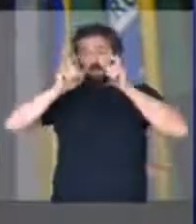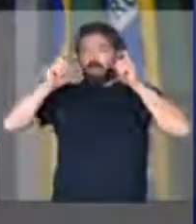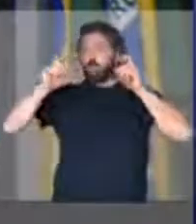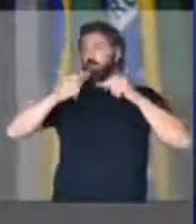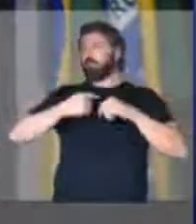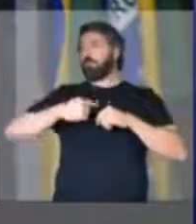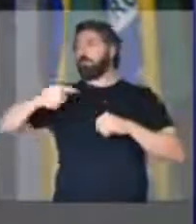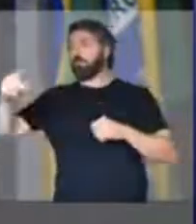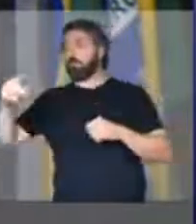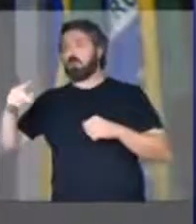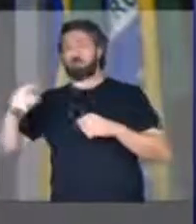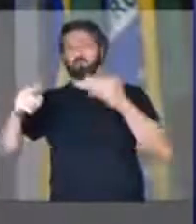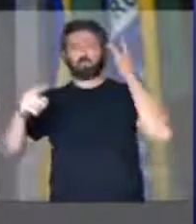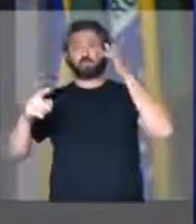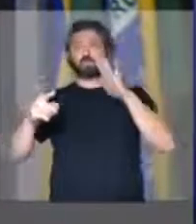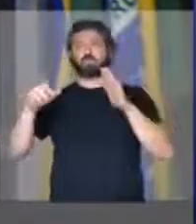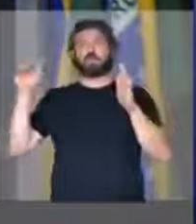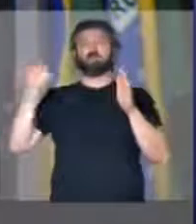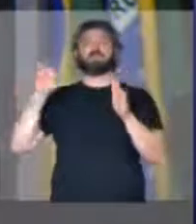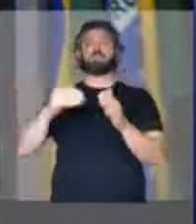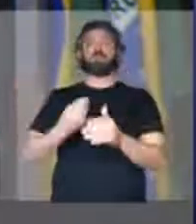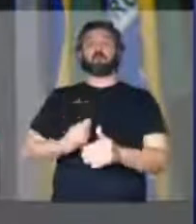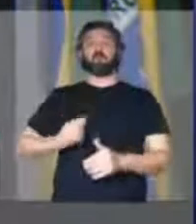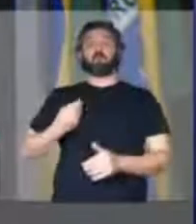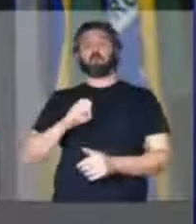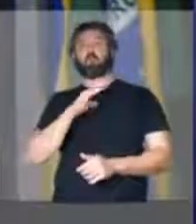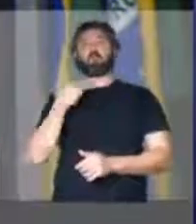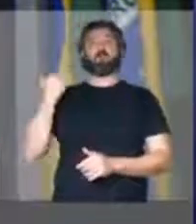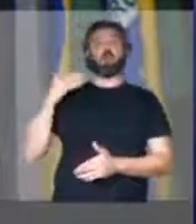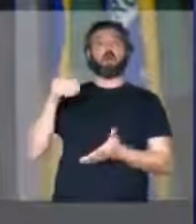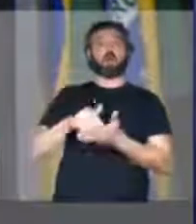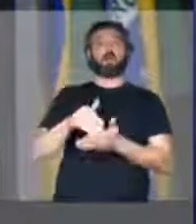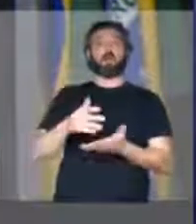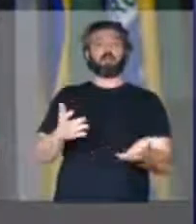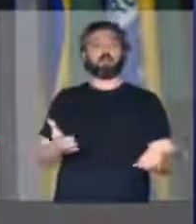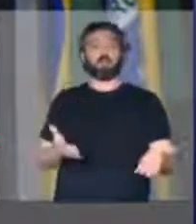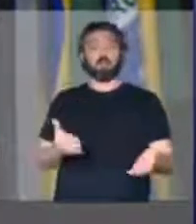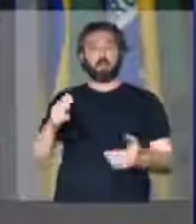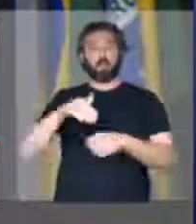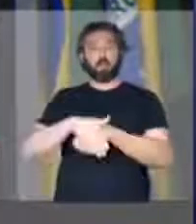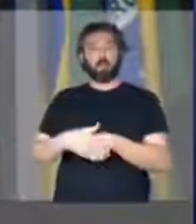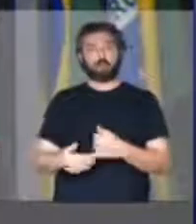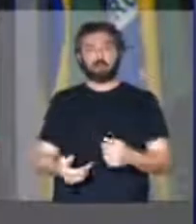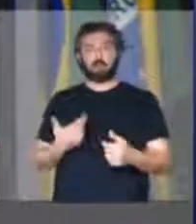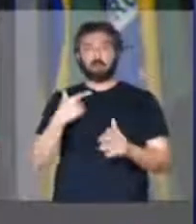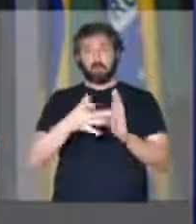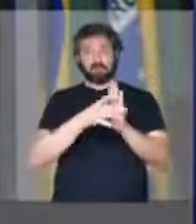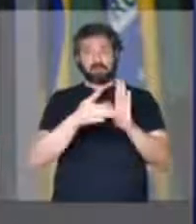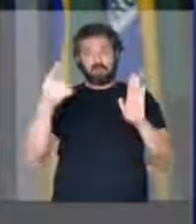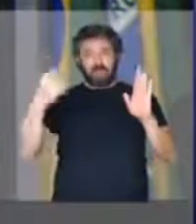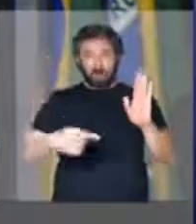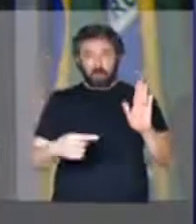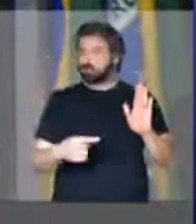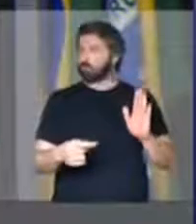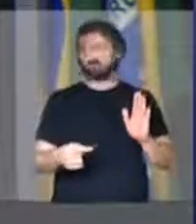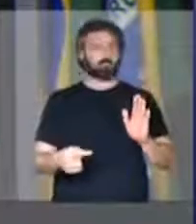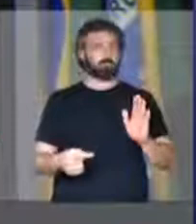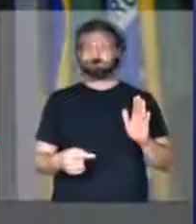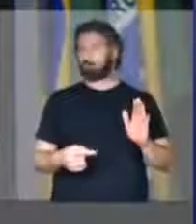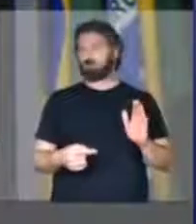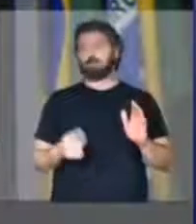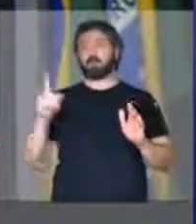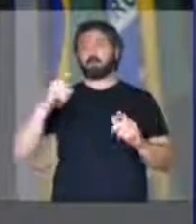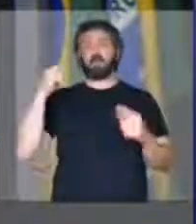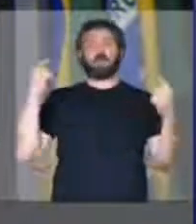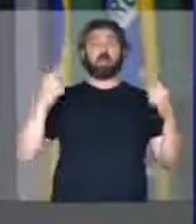não sabem se vão estar vivas no final do dia. Por isso que eu sou contra qualquer destaque aqui. A reforma da Previdência é